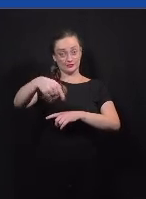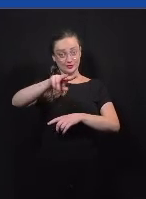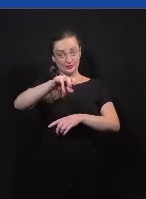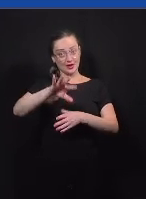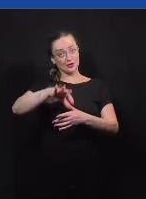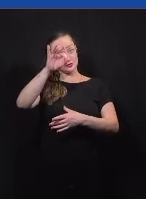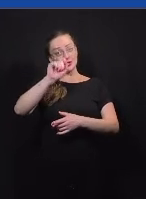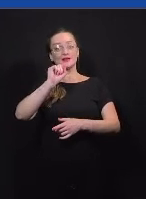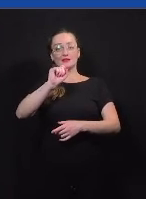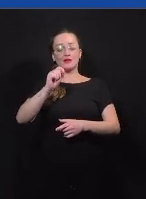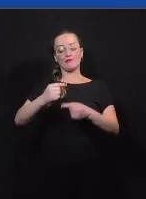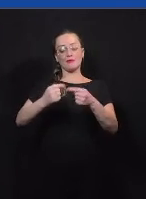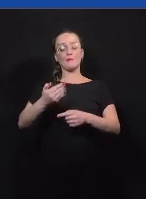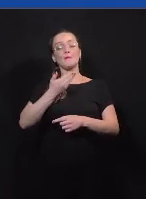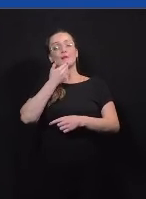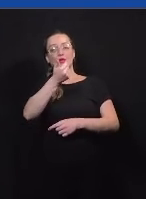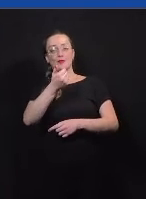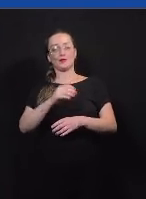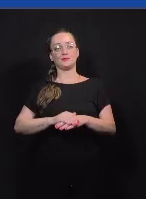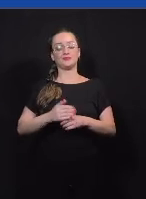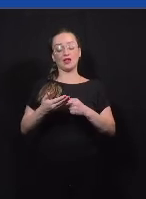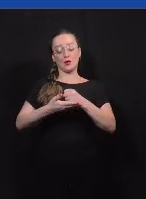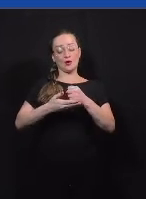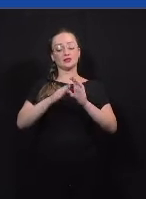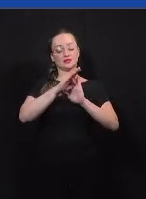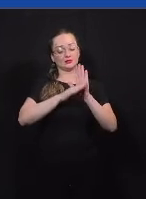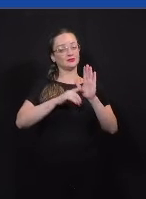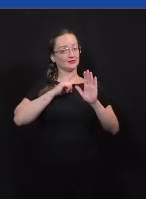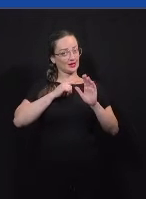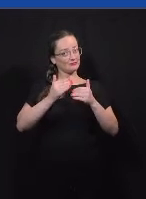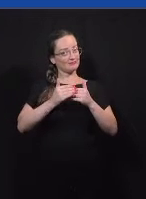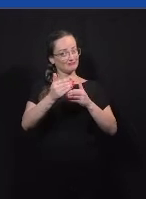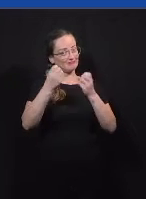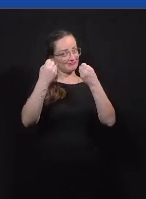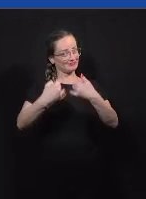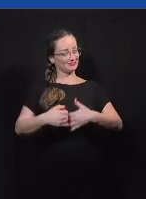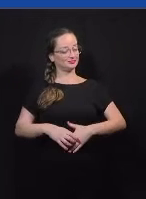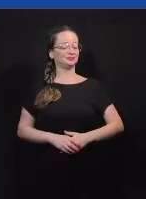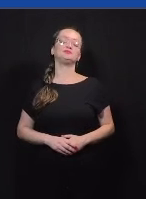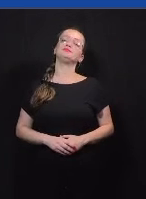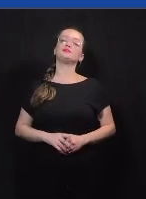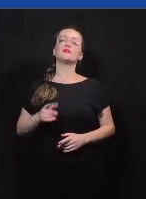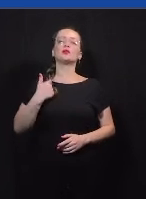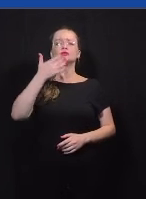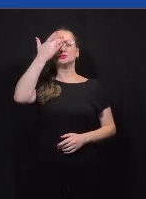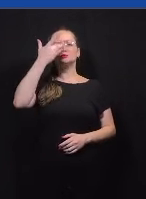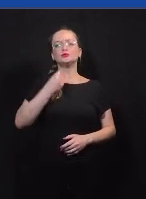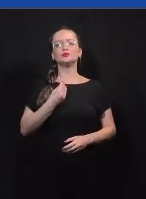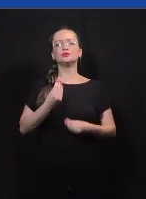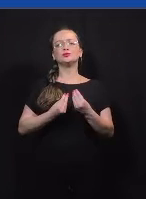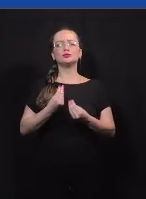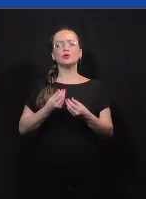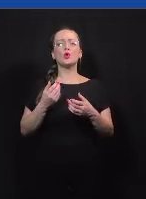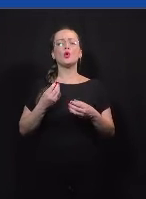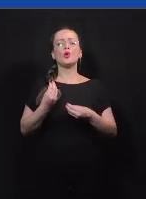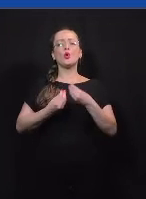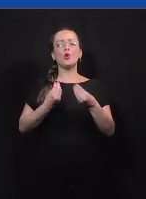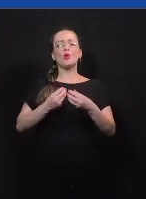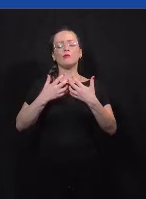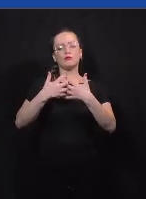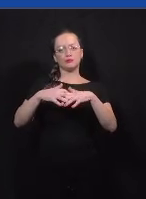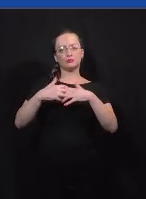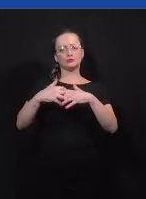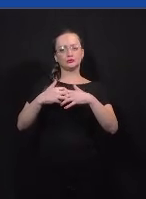quem foi que debateu melhor, com base nos critérios que eu vou falar um pouquinho mais à frente. Então, para a gente entender um pouquinho, né? Primeiro, como é que funciona